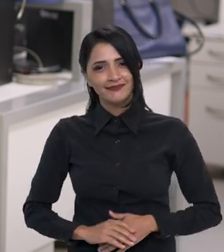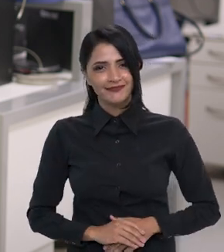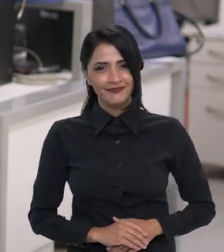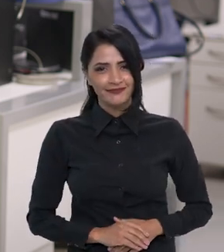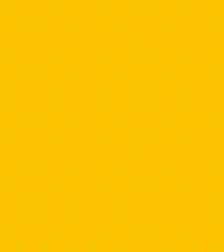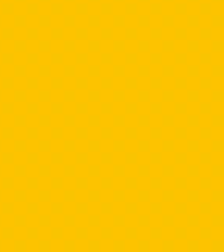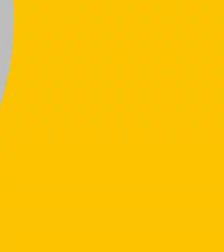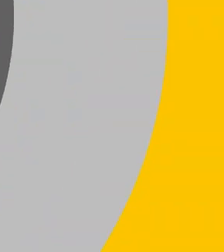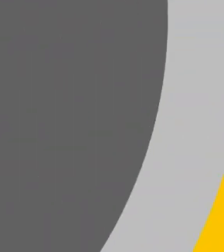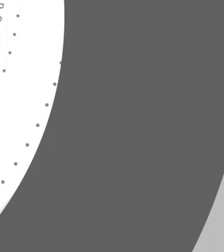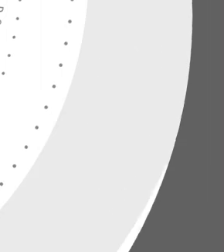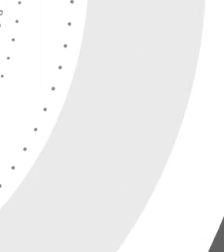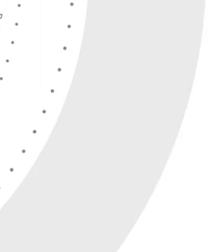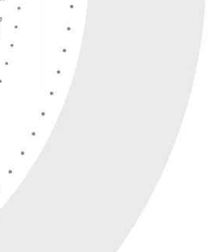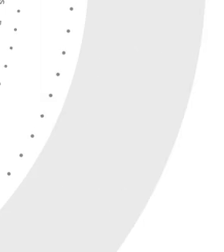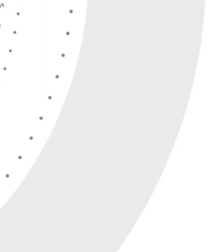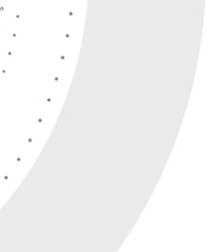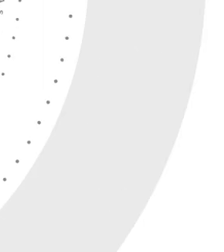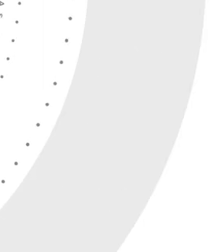redes sociais.